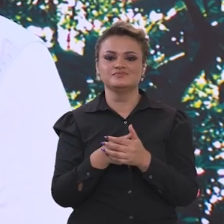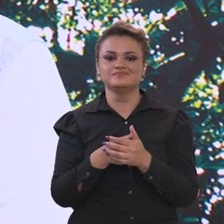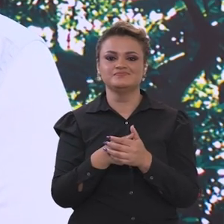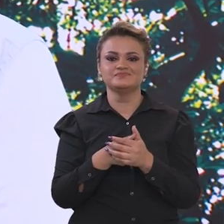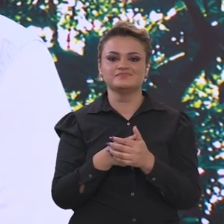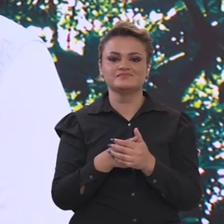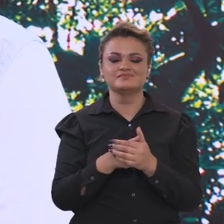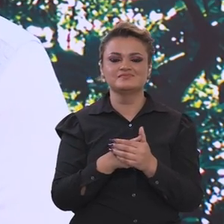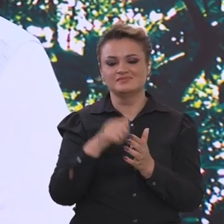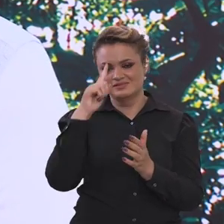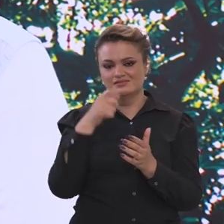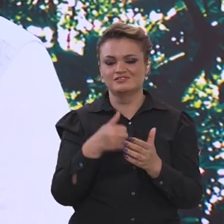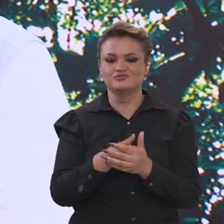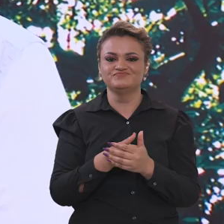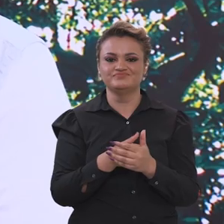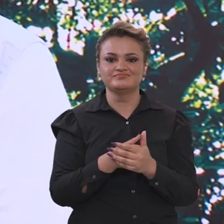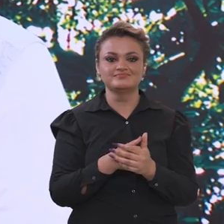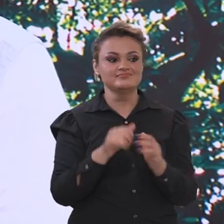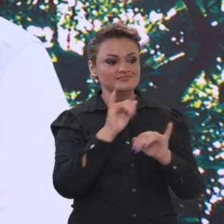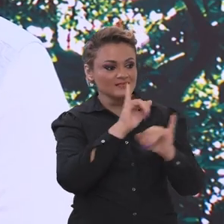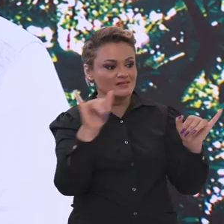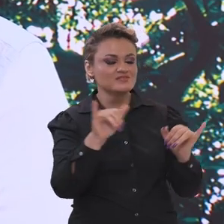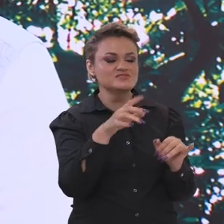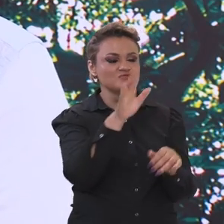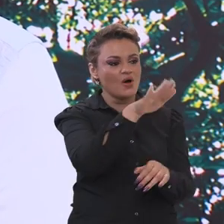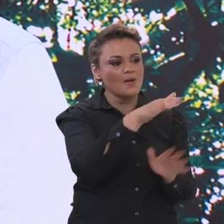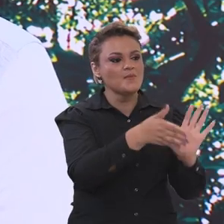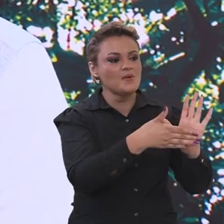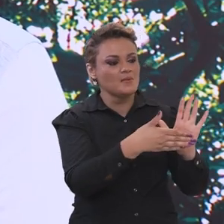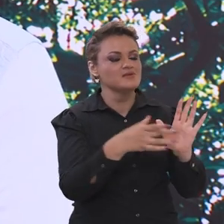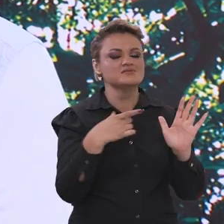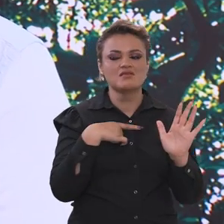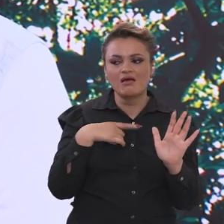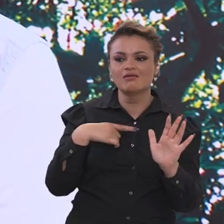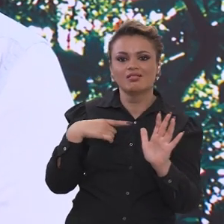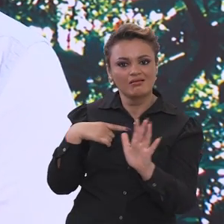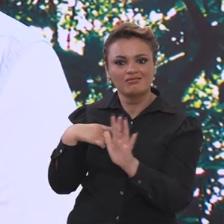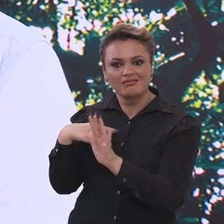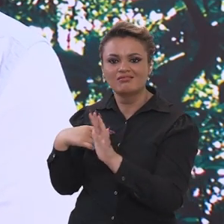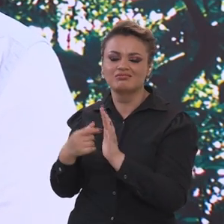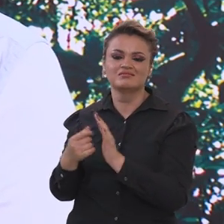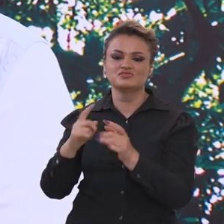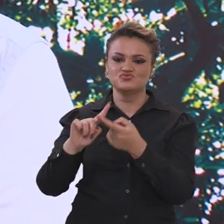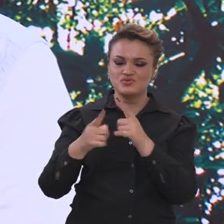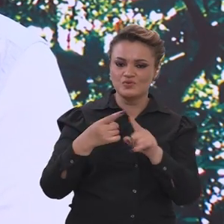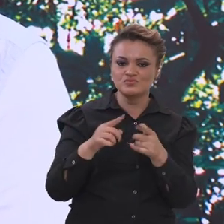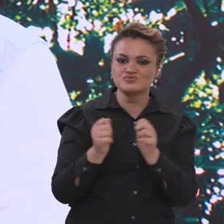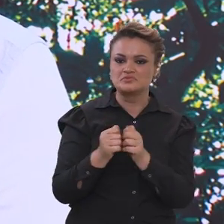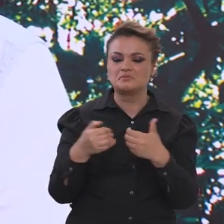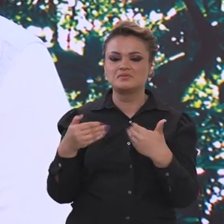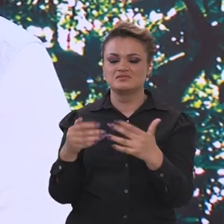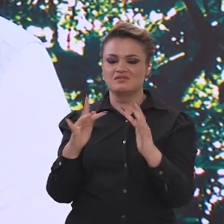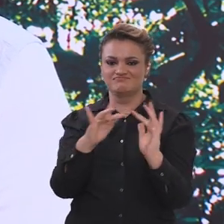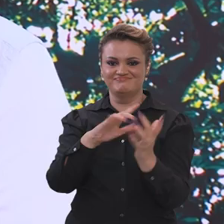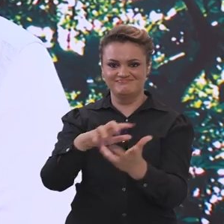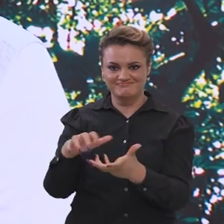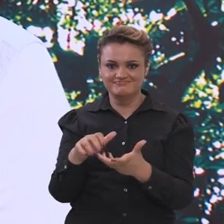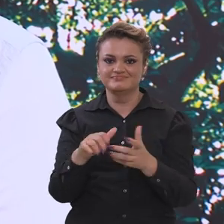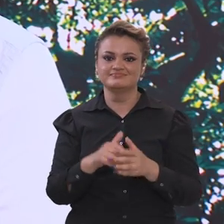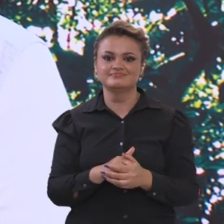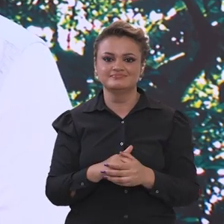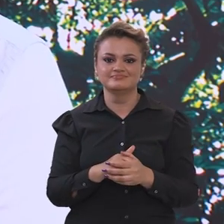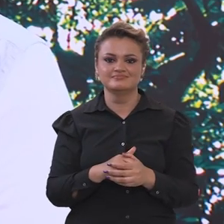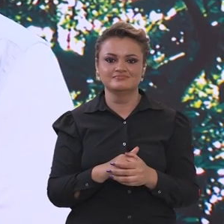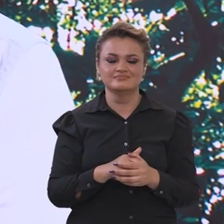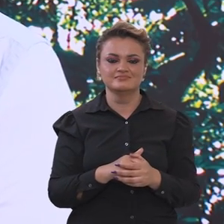de fazer. Aí comunicamos aos padres que tinham proposto, dialogamos com o Ministério das Relações